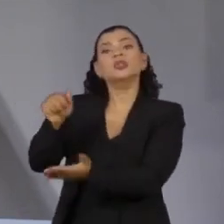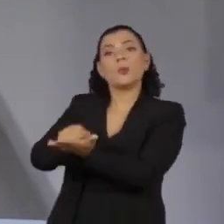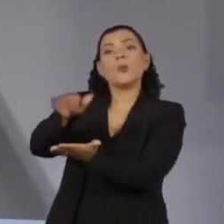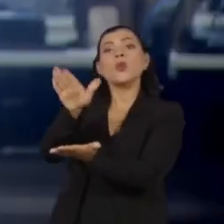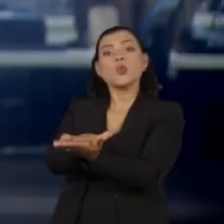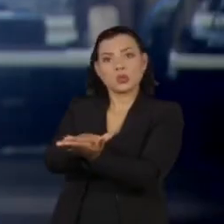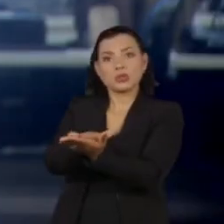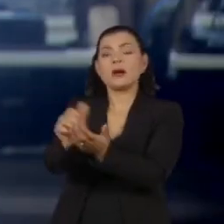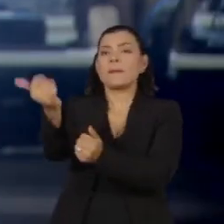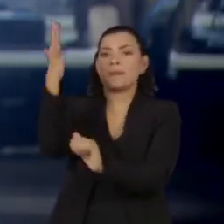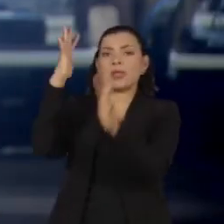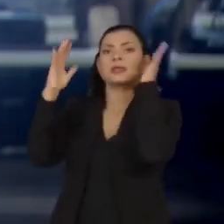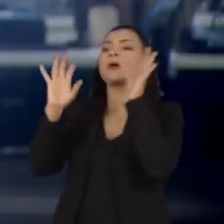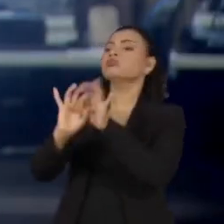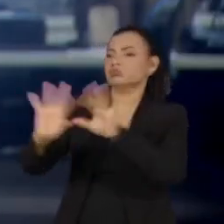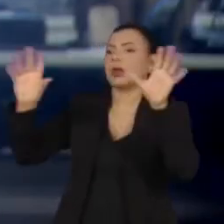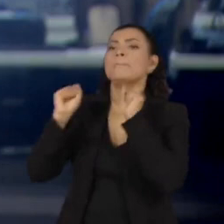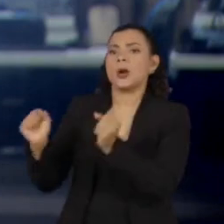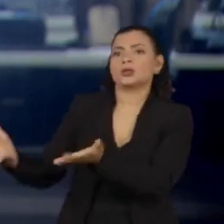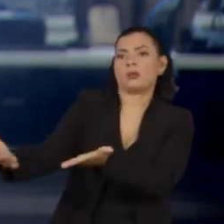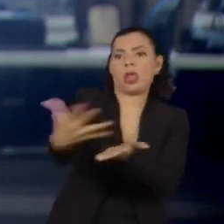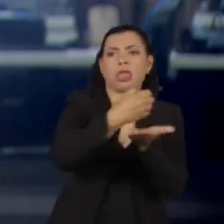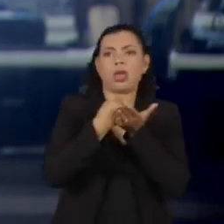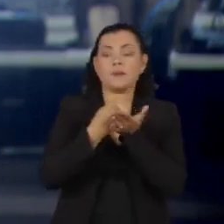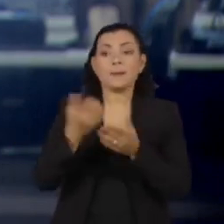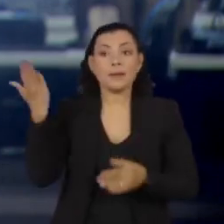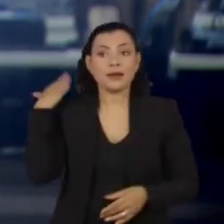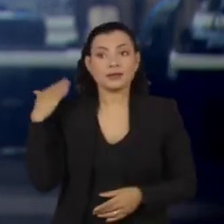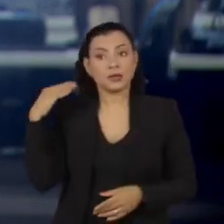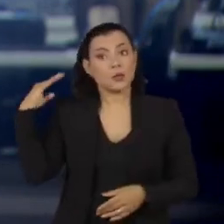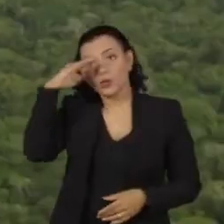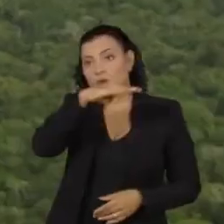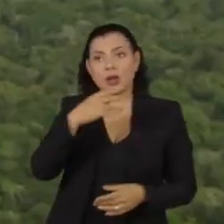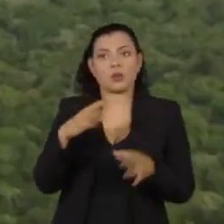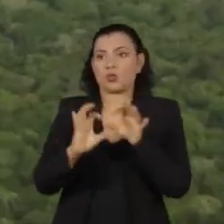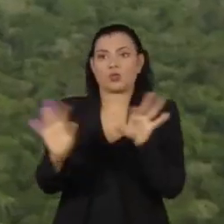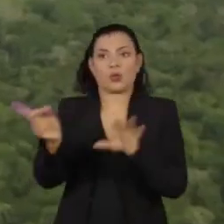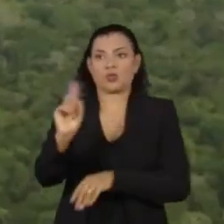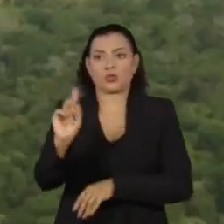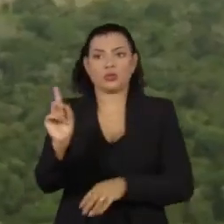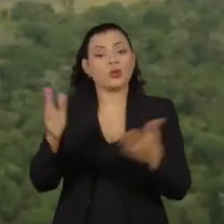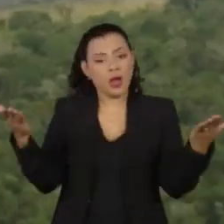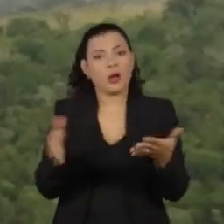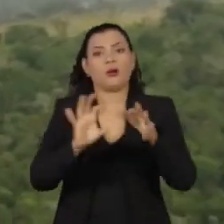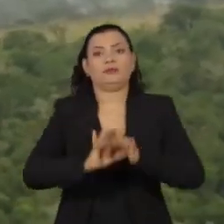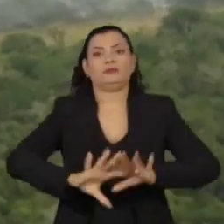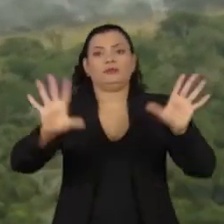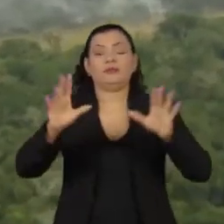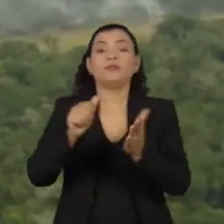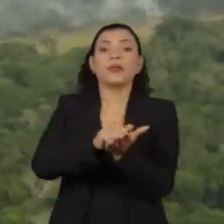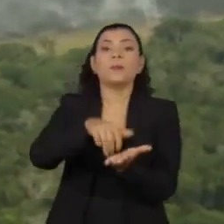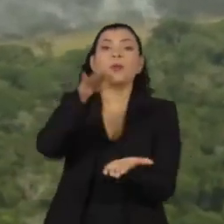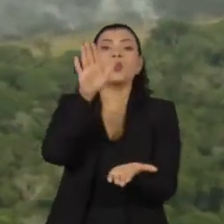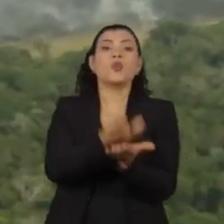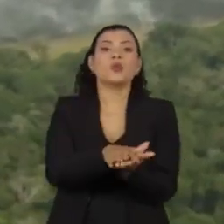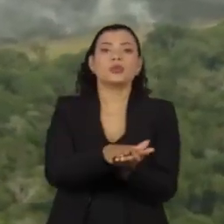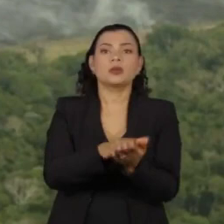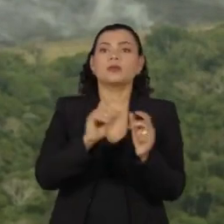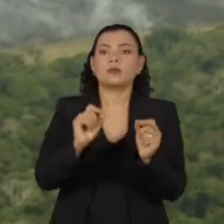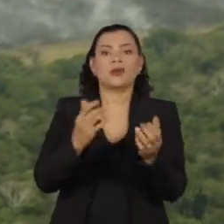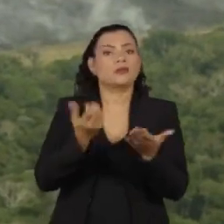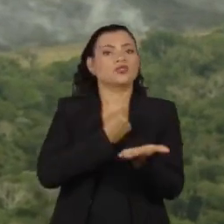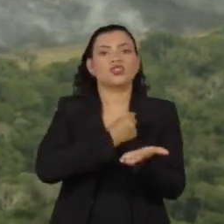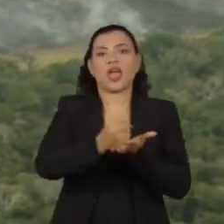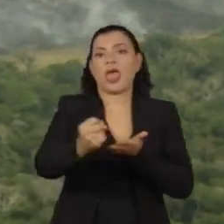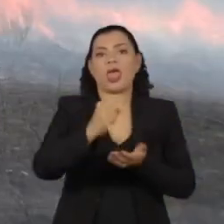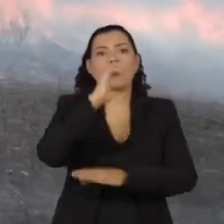ambientais. O governo Bolsonaro havia barrado a cobrança. As multas não vão trazer de volta a